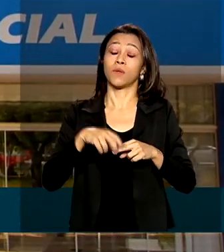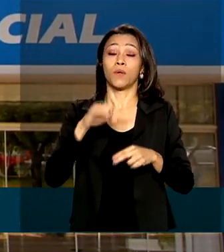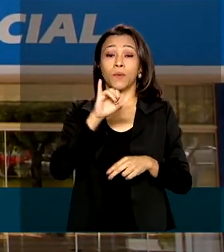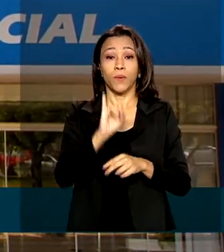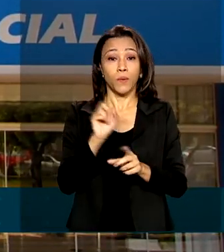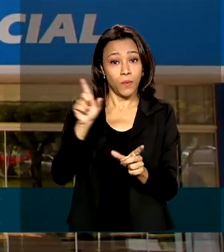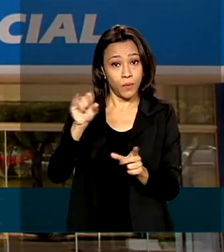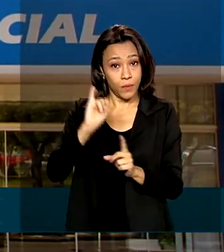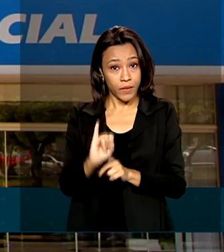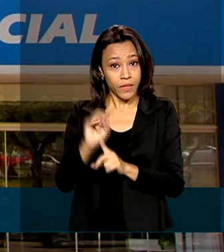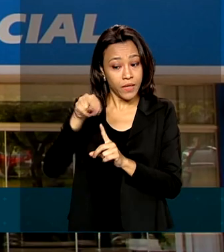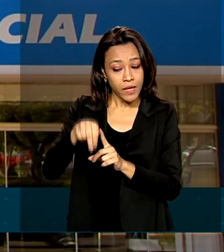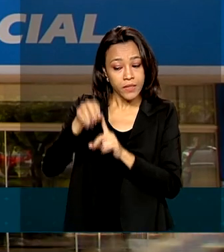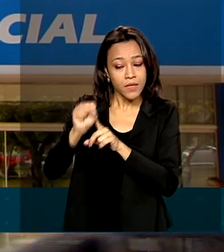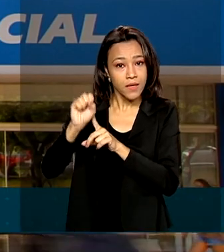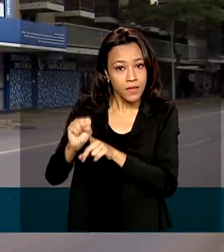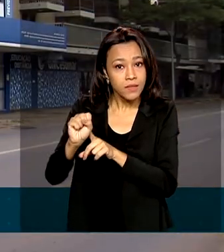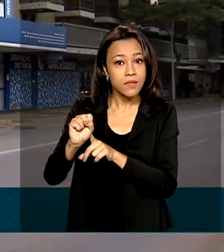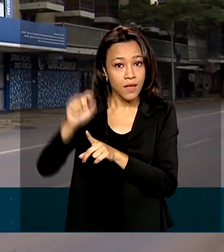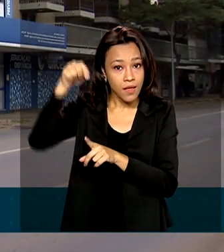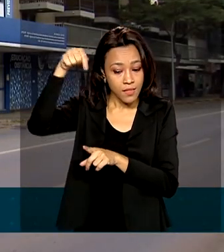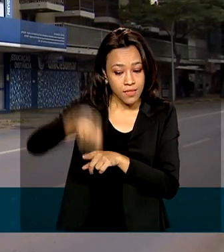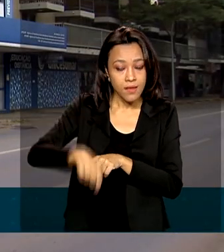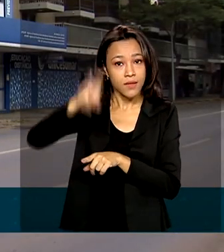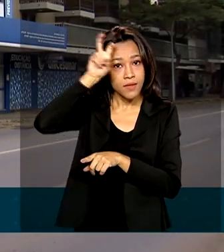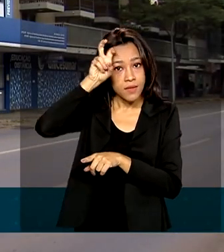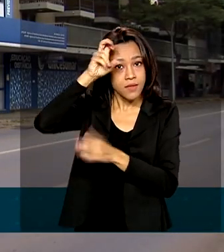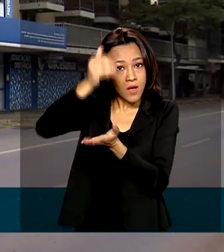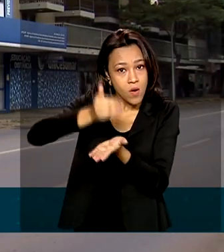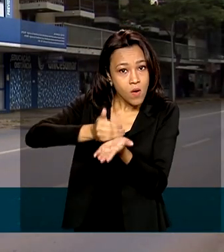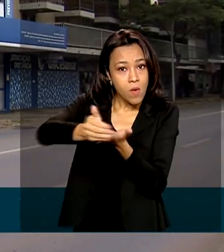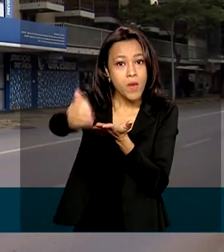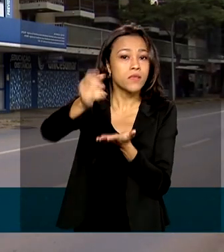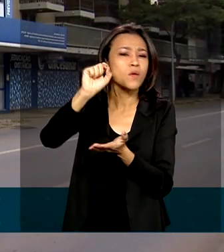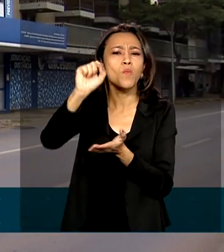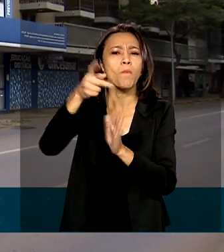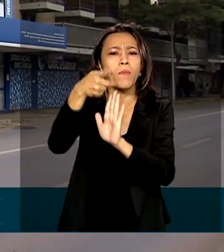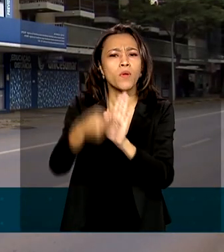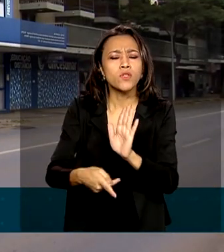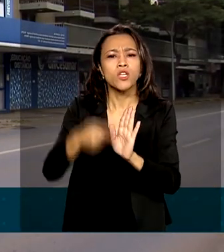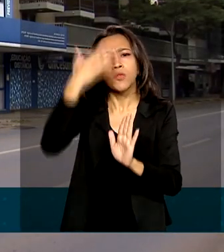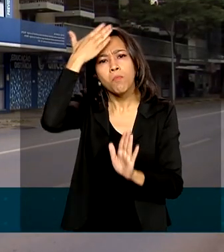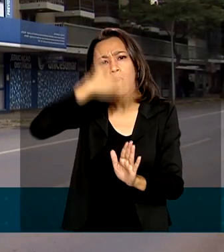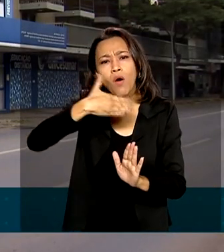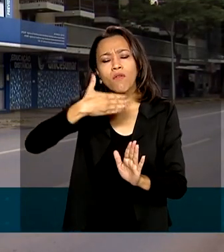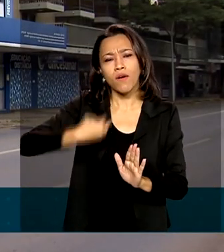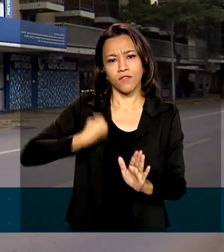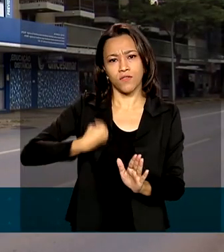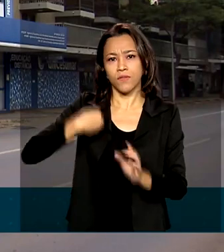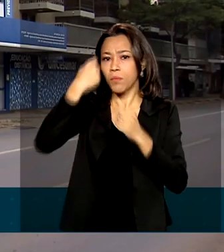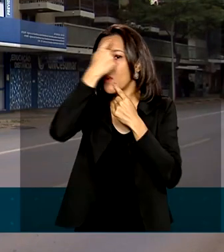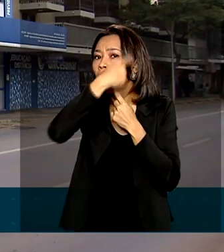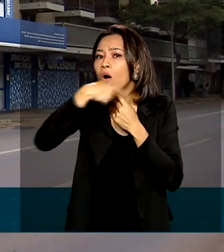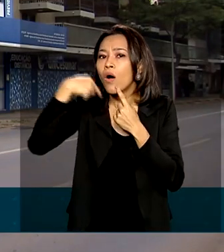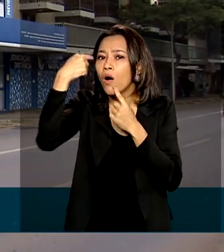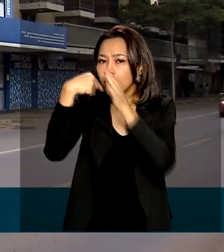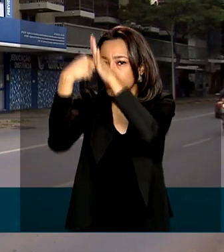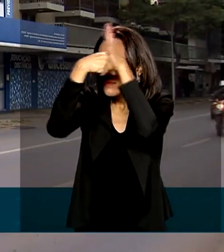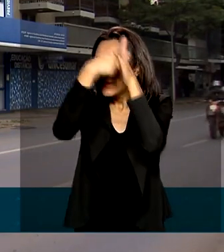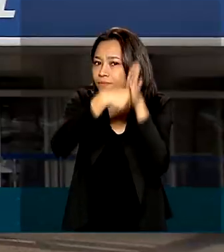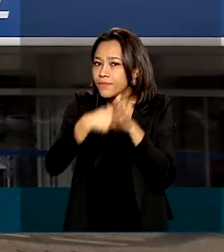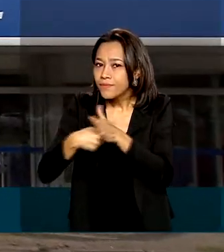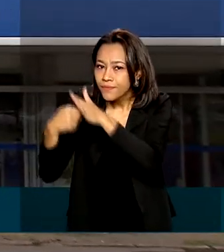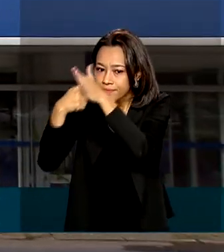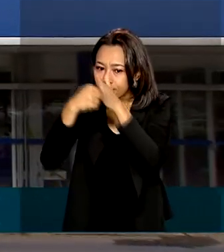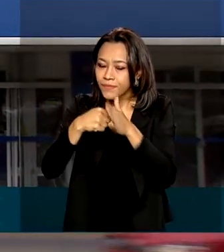inicia nesta quinta-feira um projeto da prova de vida por biometria facial, parecido com